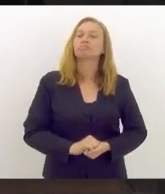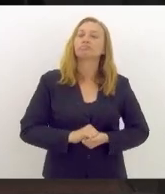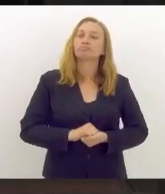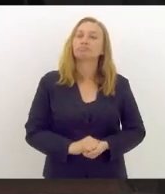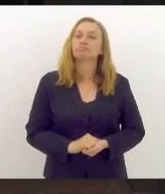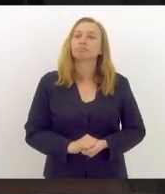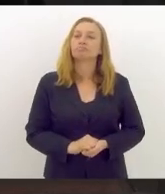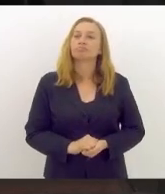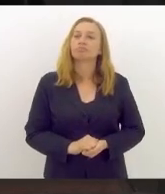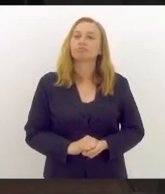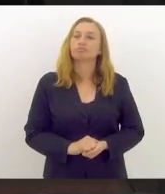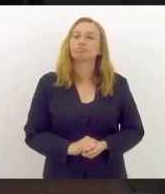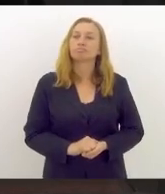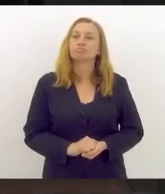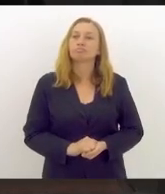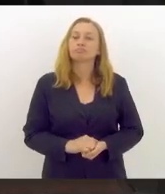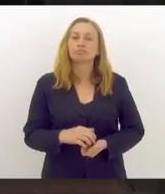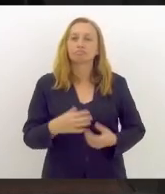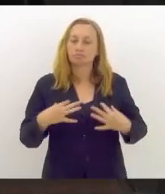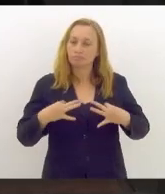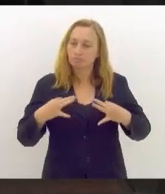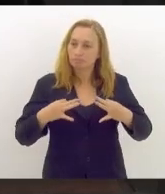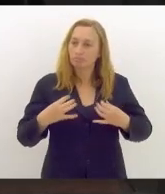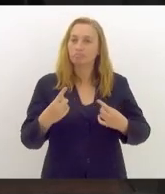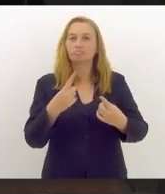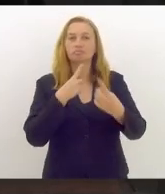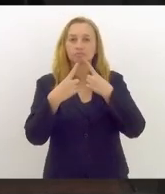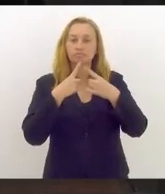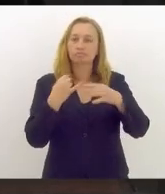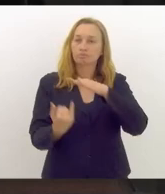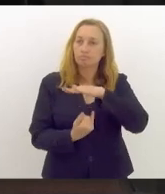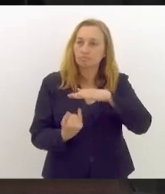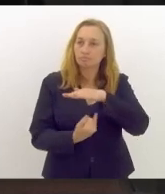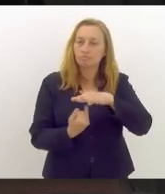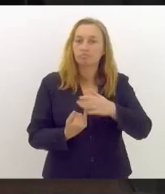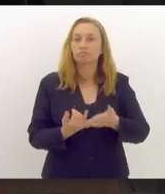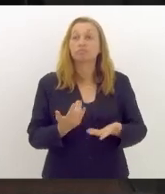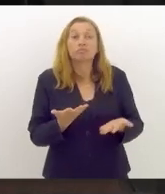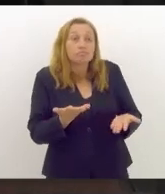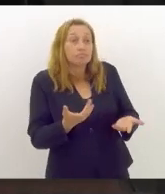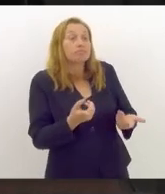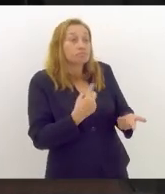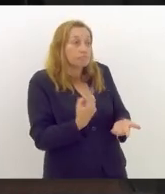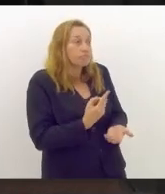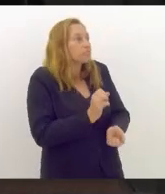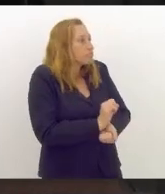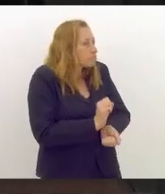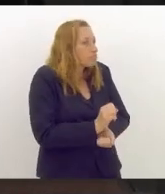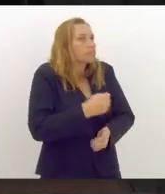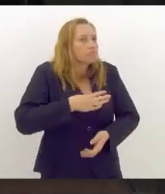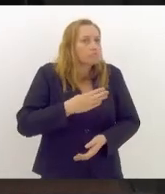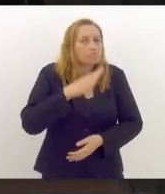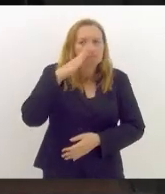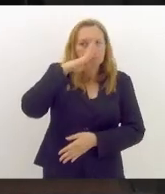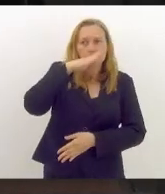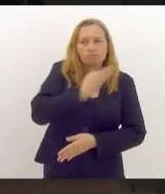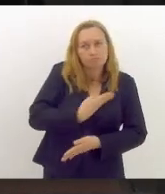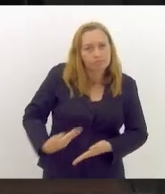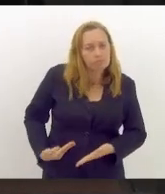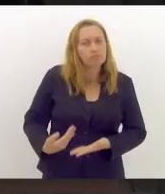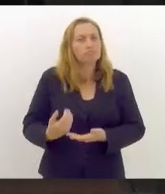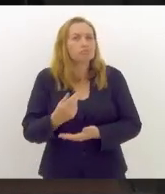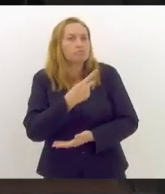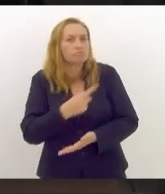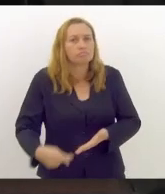interesse e disposição para o diálogo institucional Luiz Paulo, que é o que se espera dos governadores, do presidente da República, independentemente de